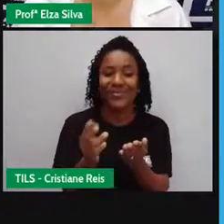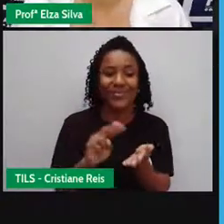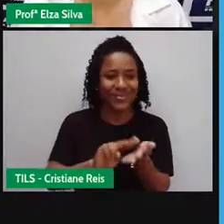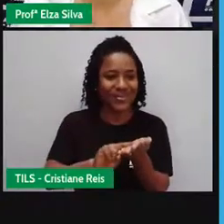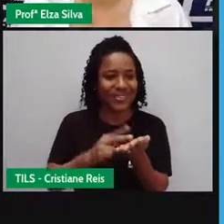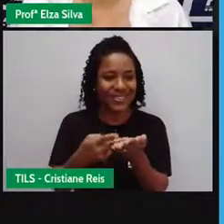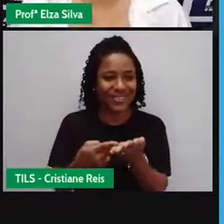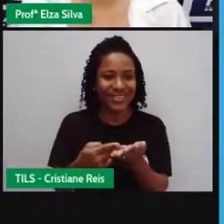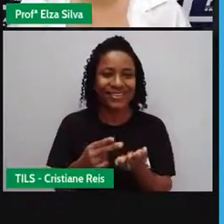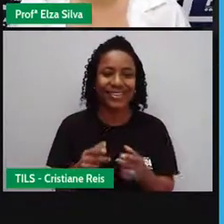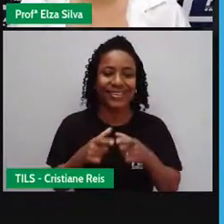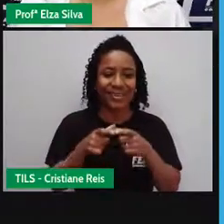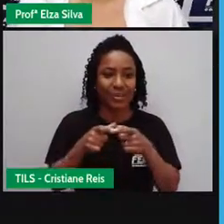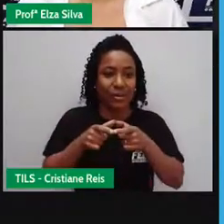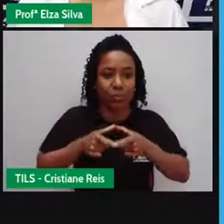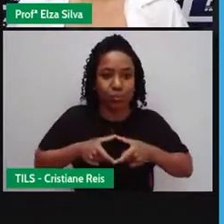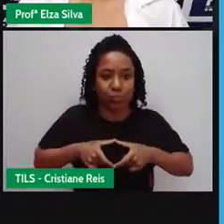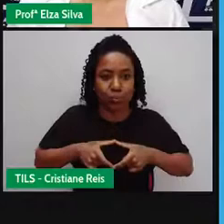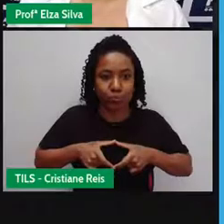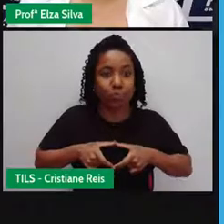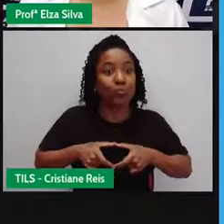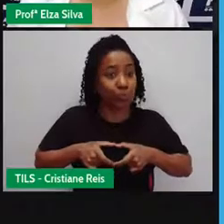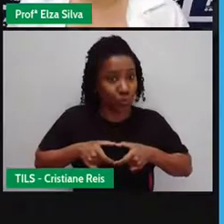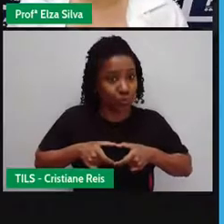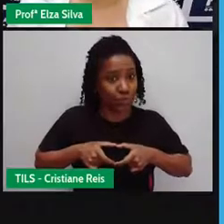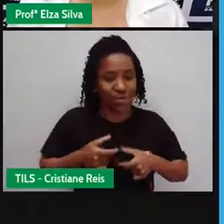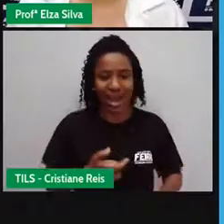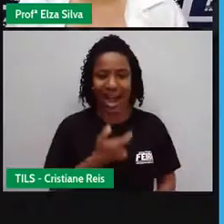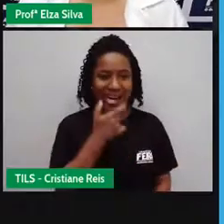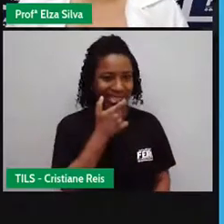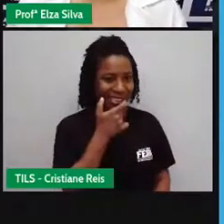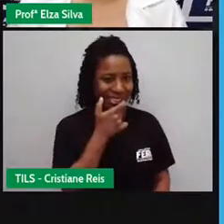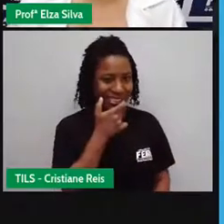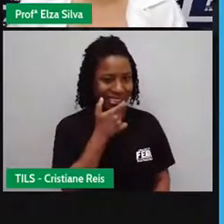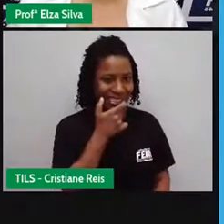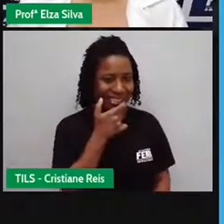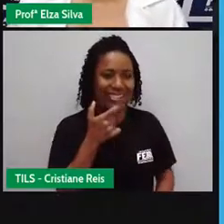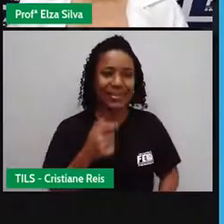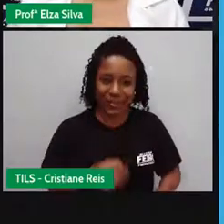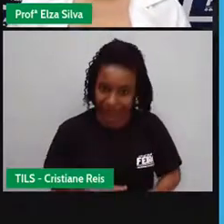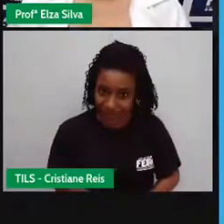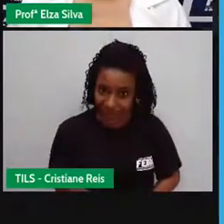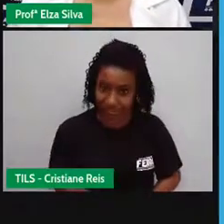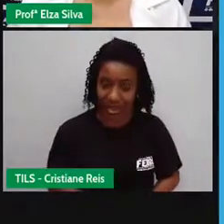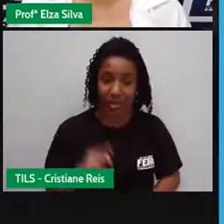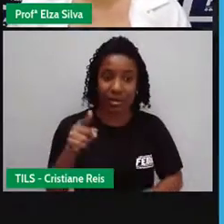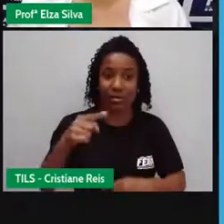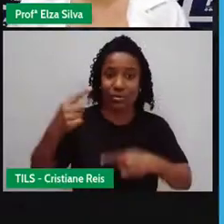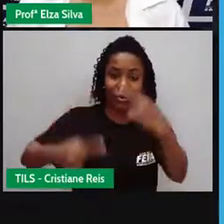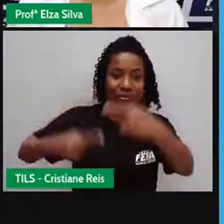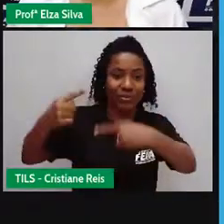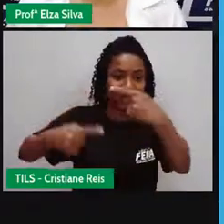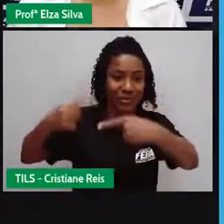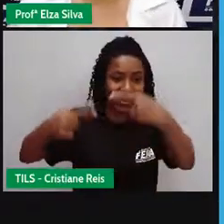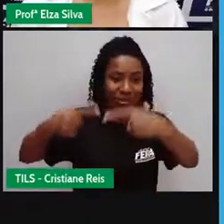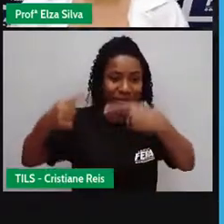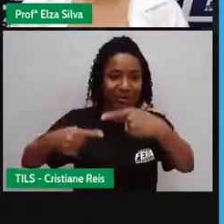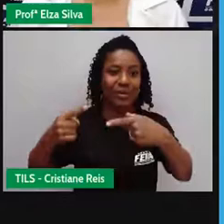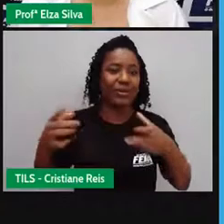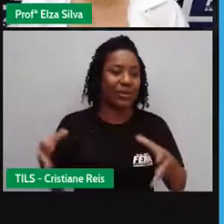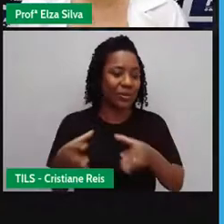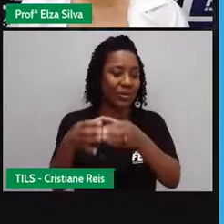E nós sabemos que os competidores nas Olimpíadas Eles são avaliados por uma equipe